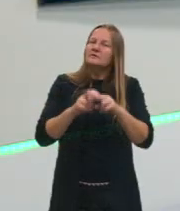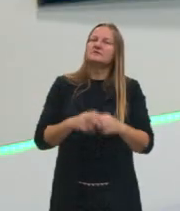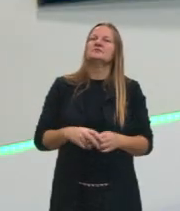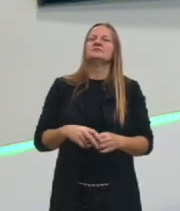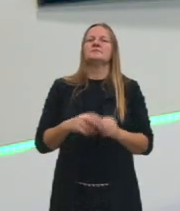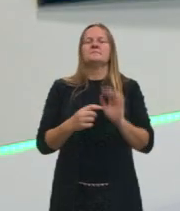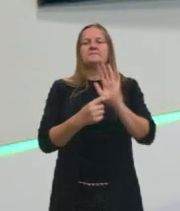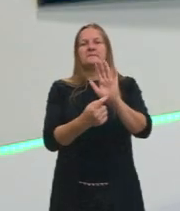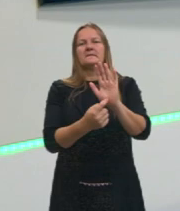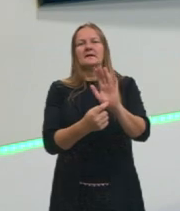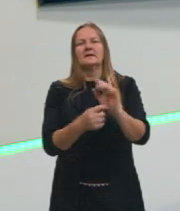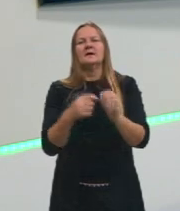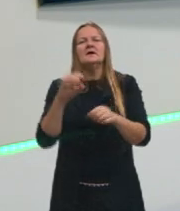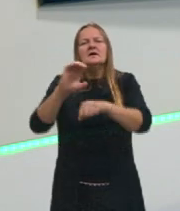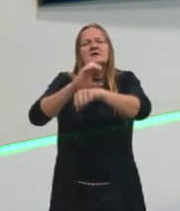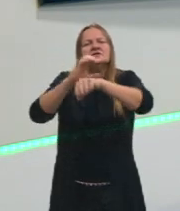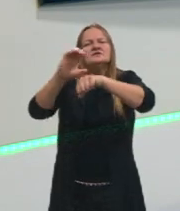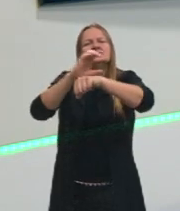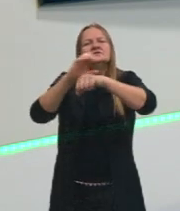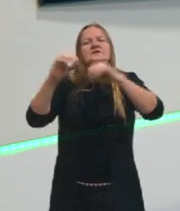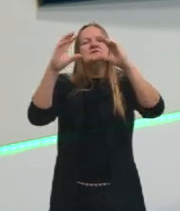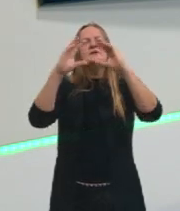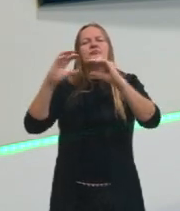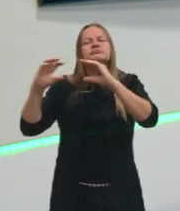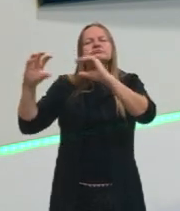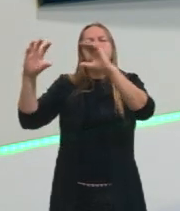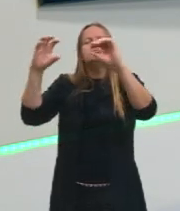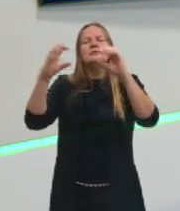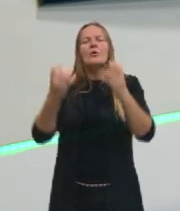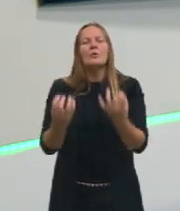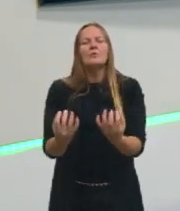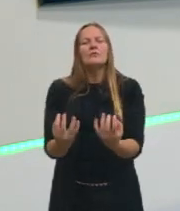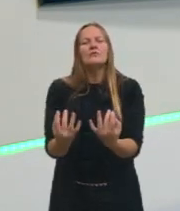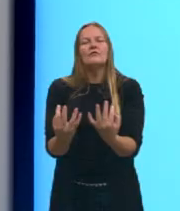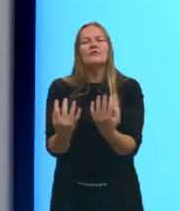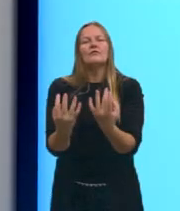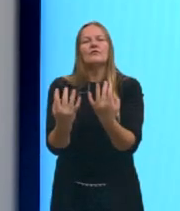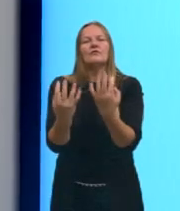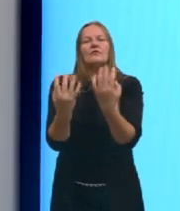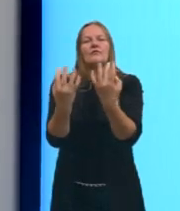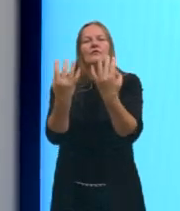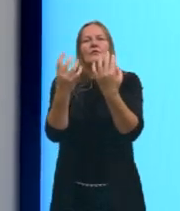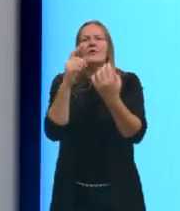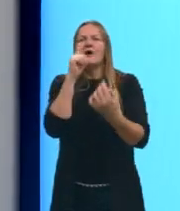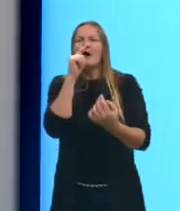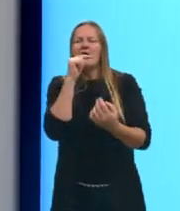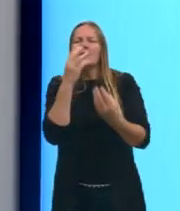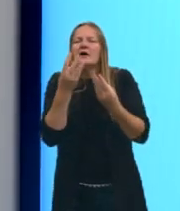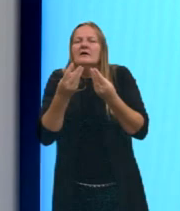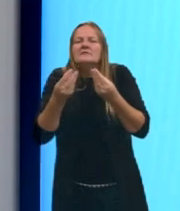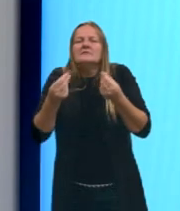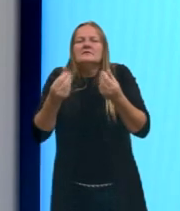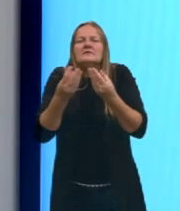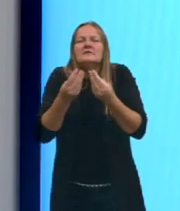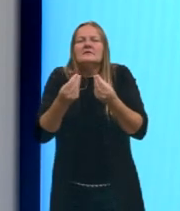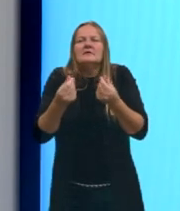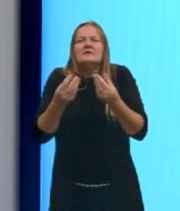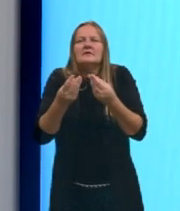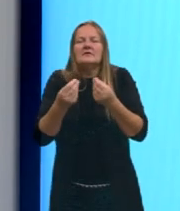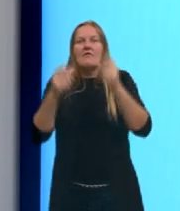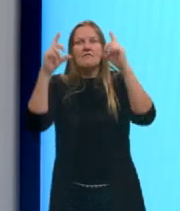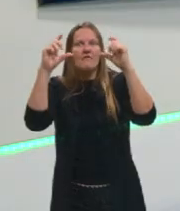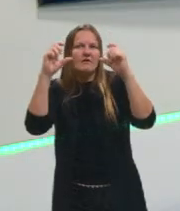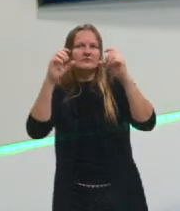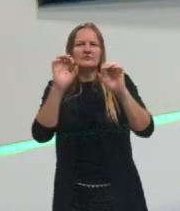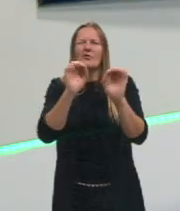bem direitinho. Aonde está cinza, provavelmente não deve ter nuvem, ou o vapor d'água é muito relevante, né, e relevante para essa imagem aí,